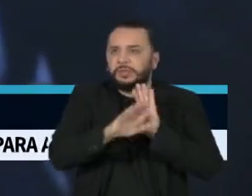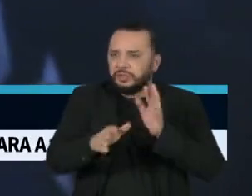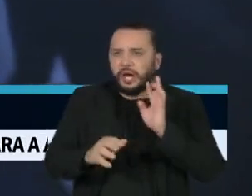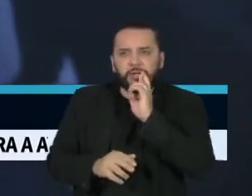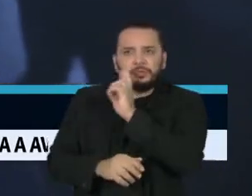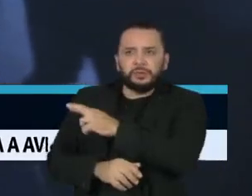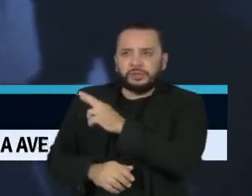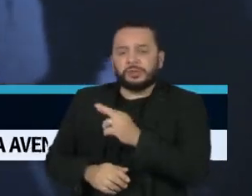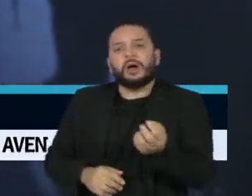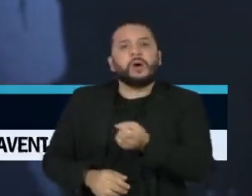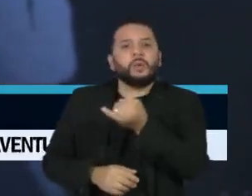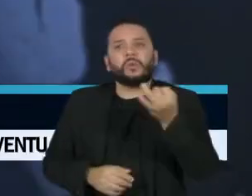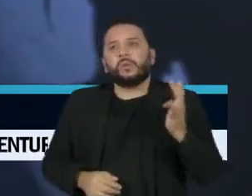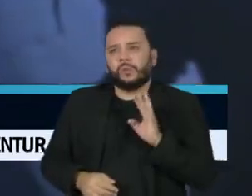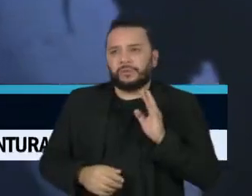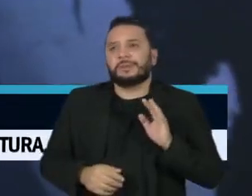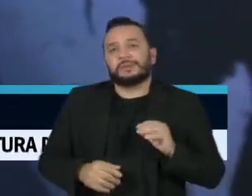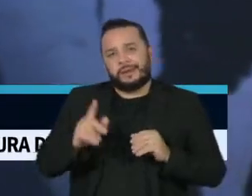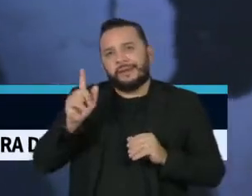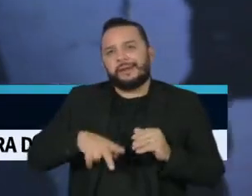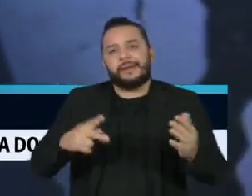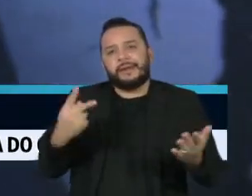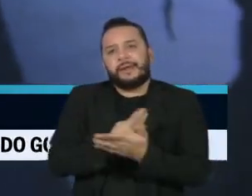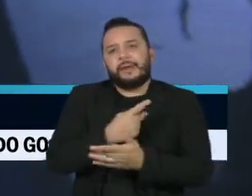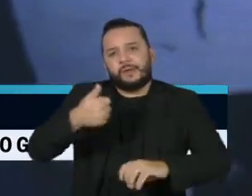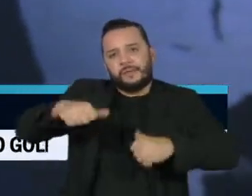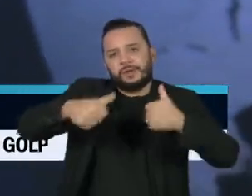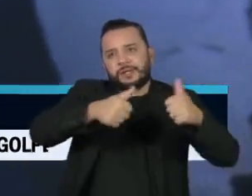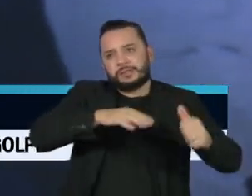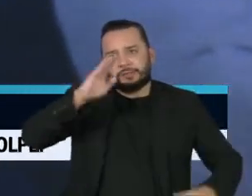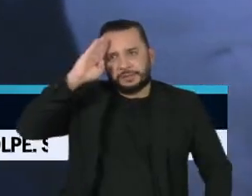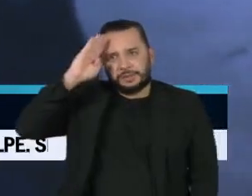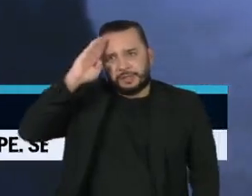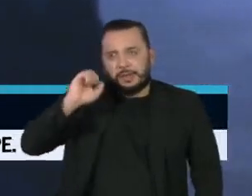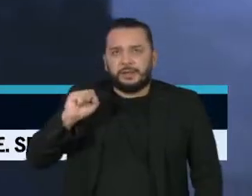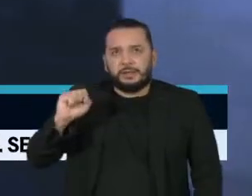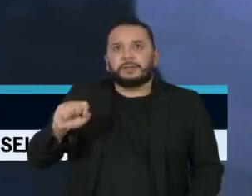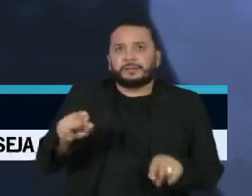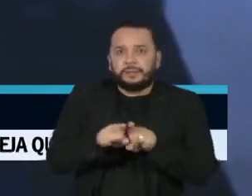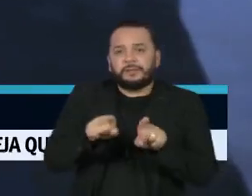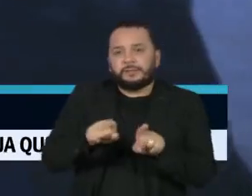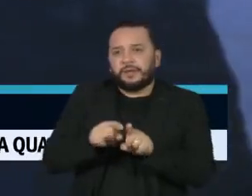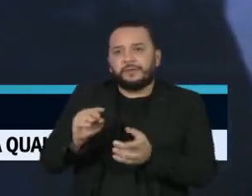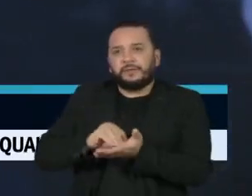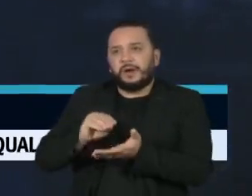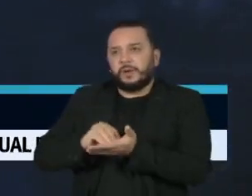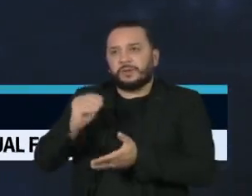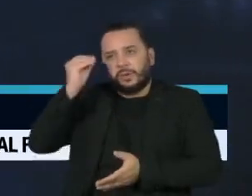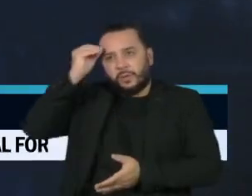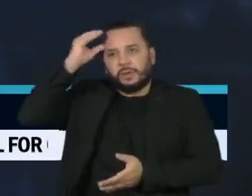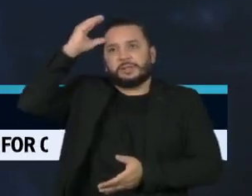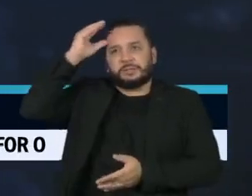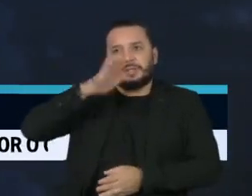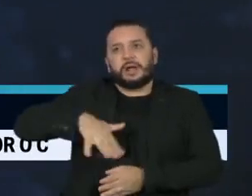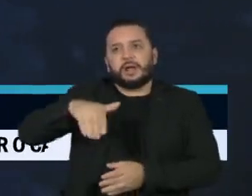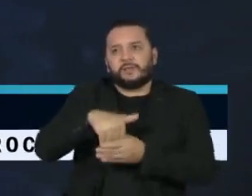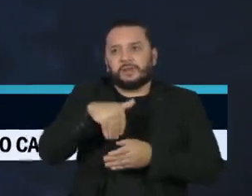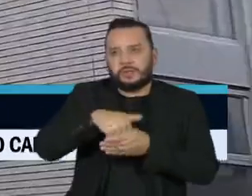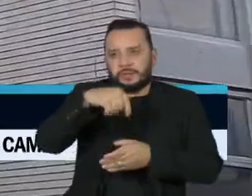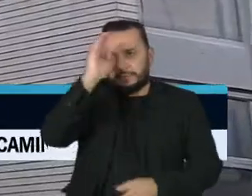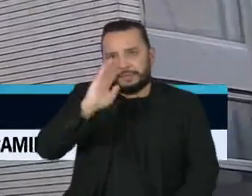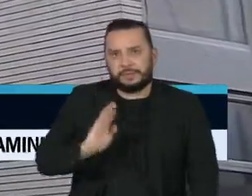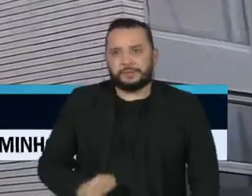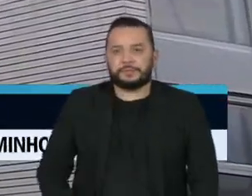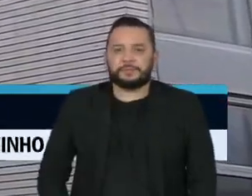Alguns foram considerados até como erro de avaliação dos militares ou falta de conhecimento sobre o sistema eleitoral do Brasil.